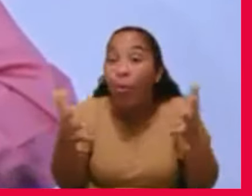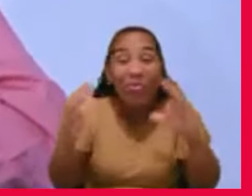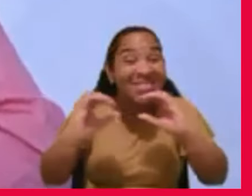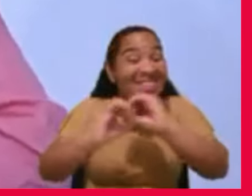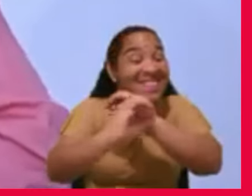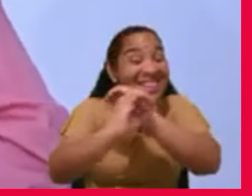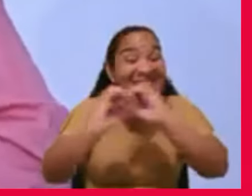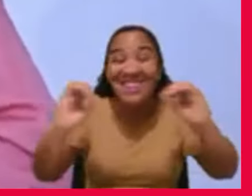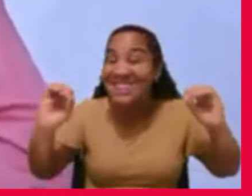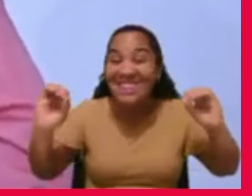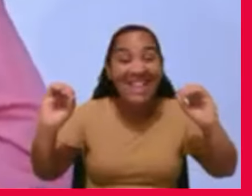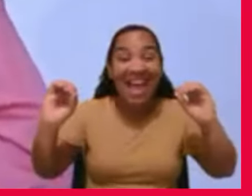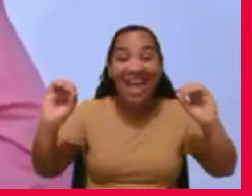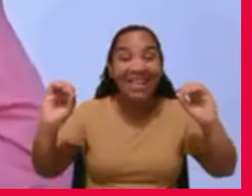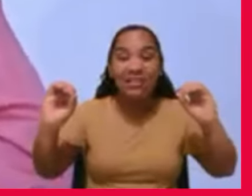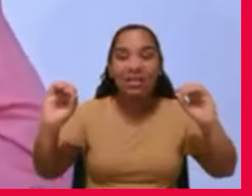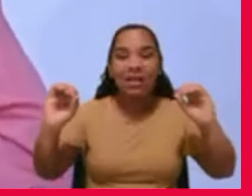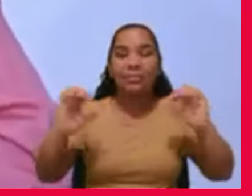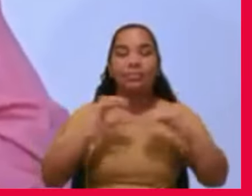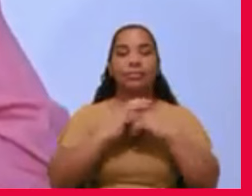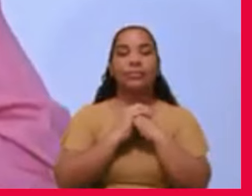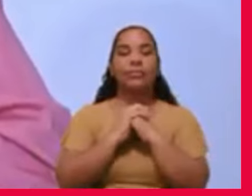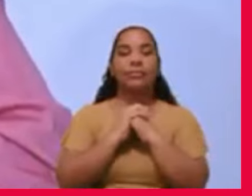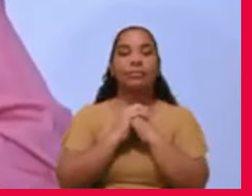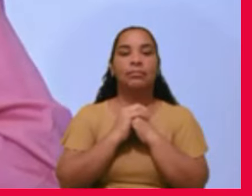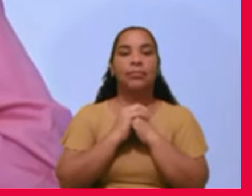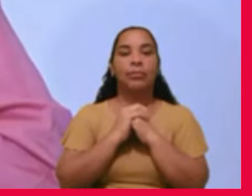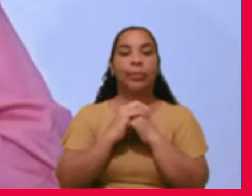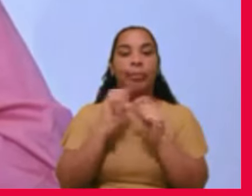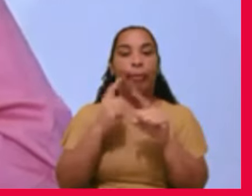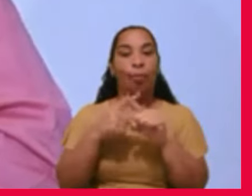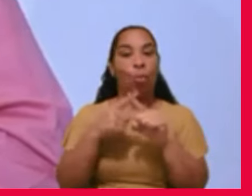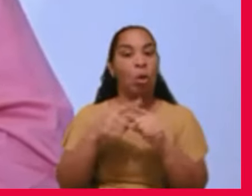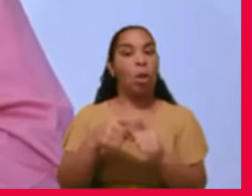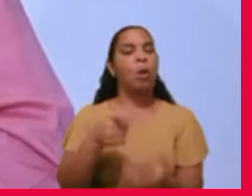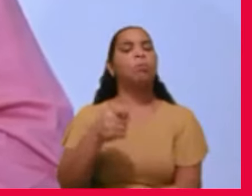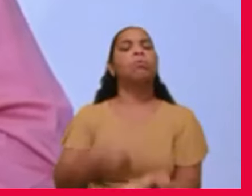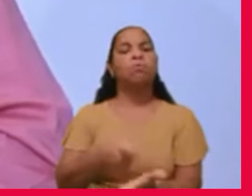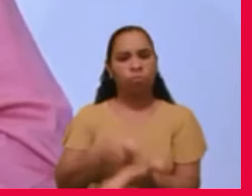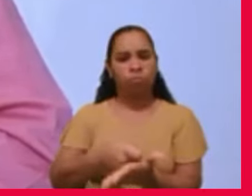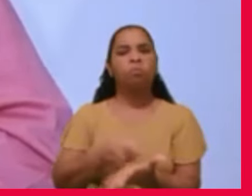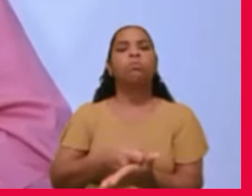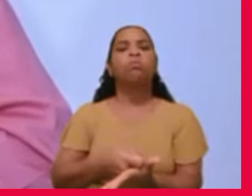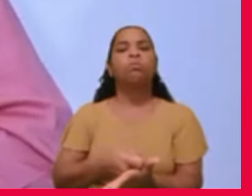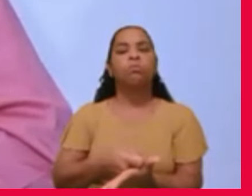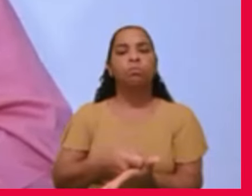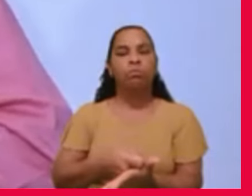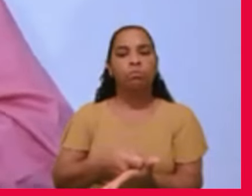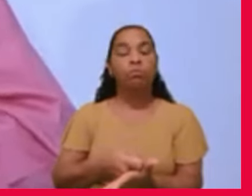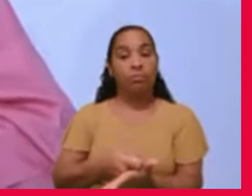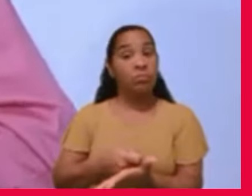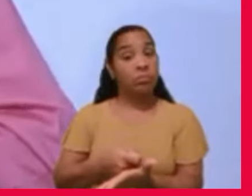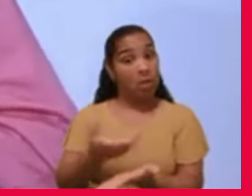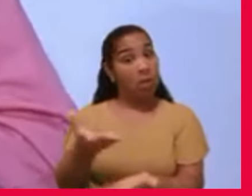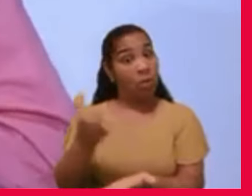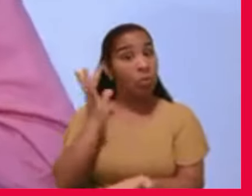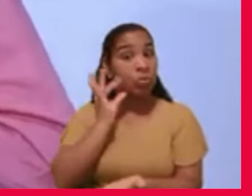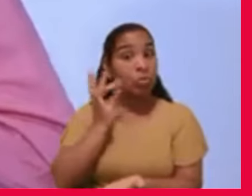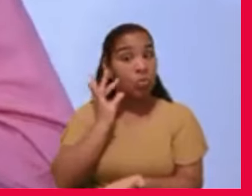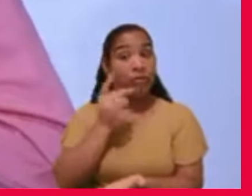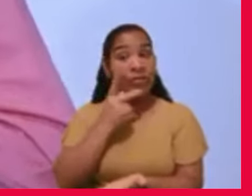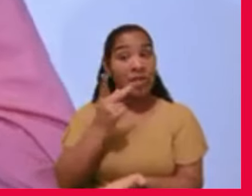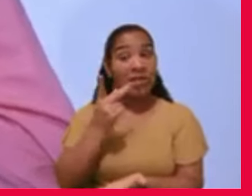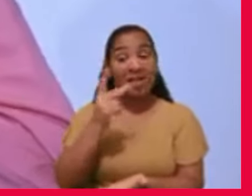nem pensei, porque eu exijo muito como manda a doutrina na mediunidade, é o único